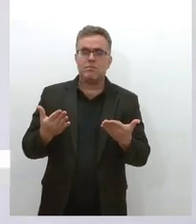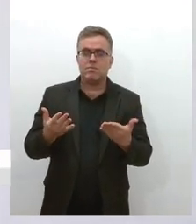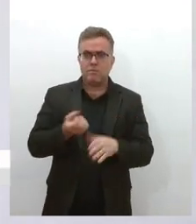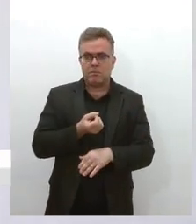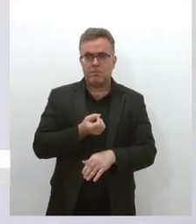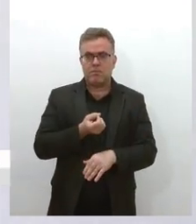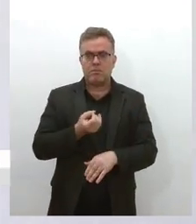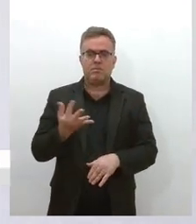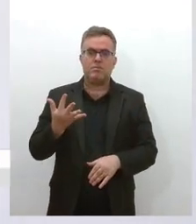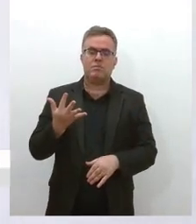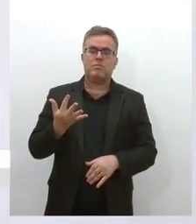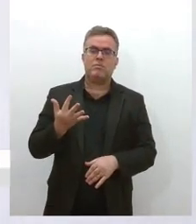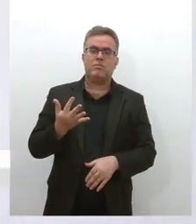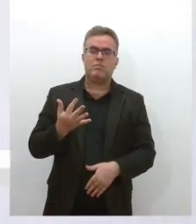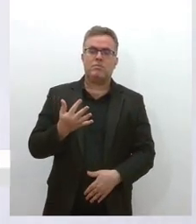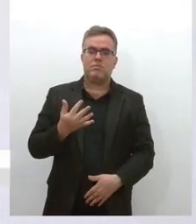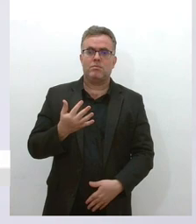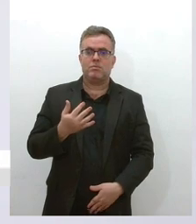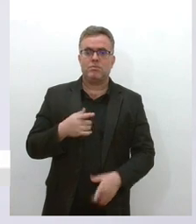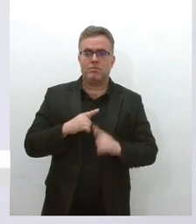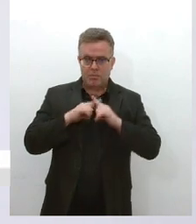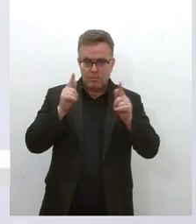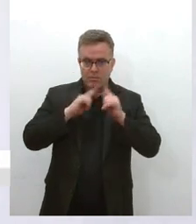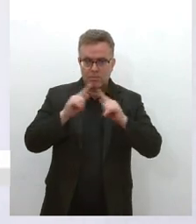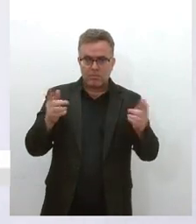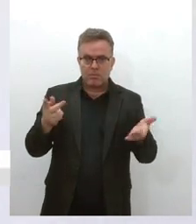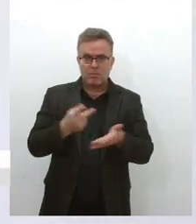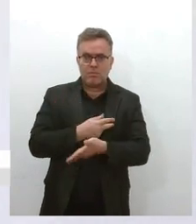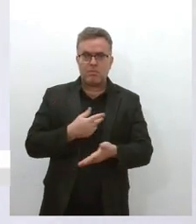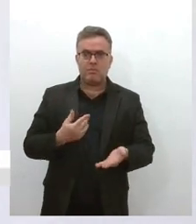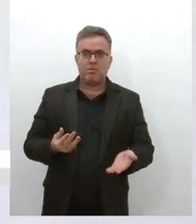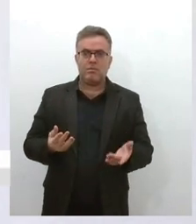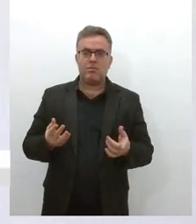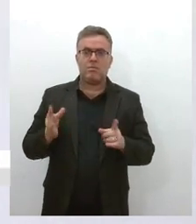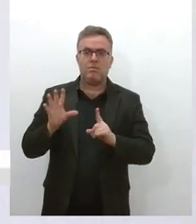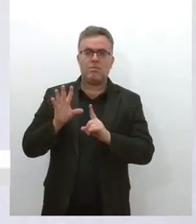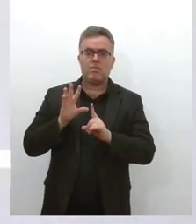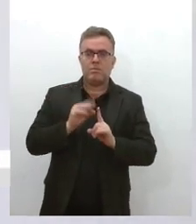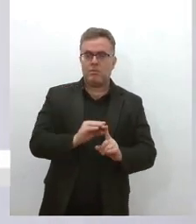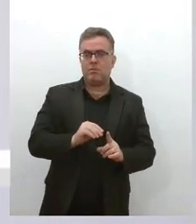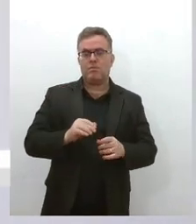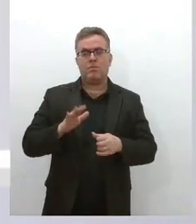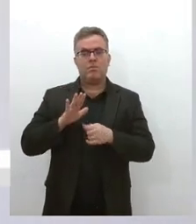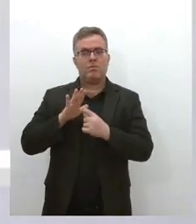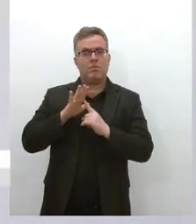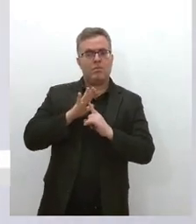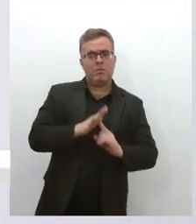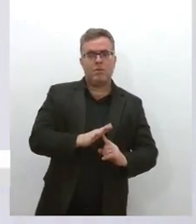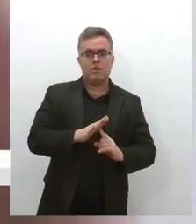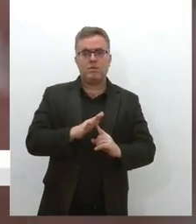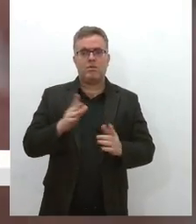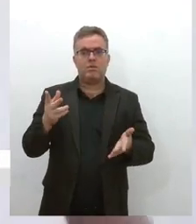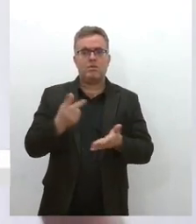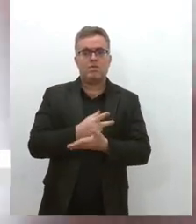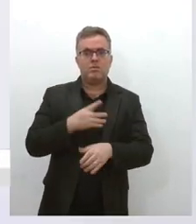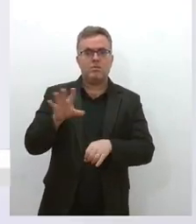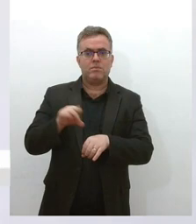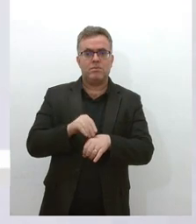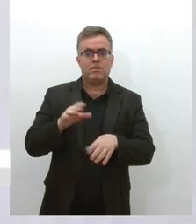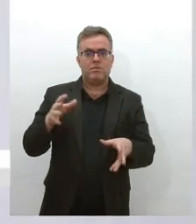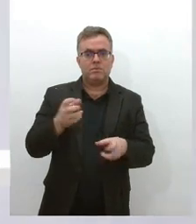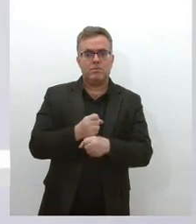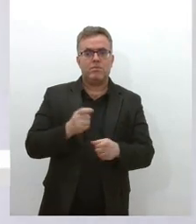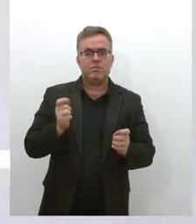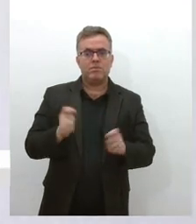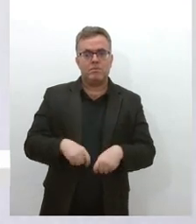denúncias relacionadas a assédios, tanto moral, quanto sexual, foi instituído de uma comissão permanente